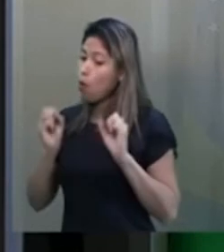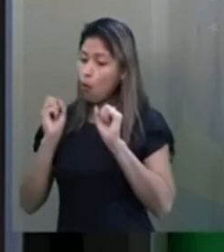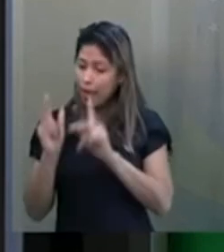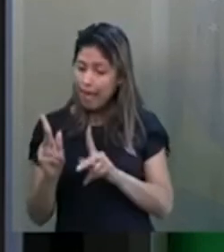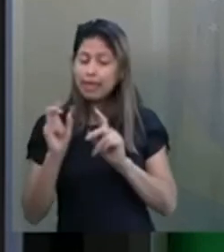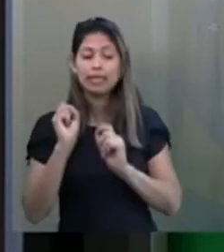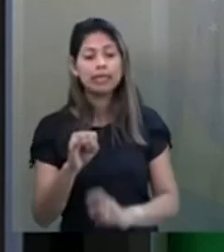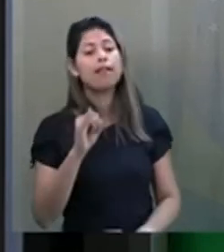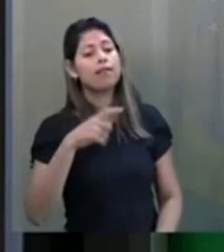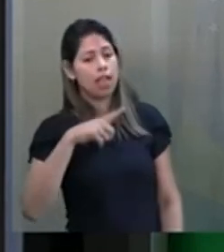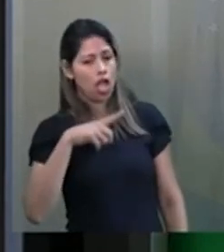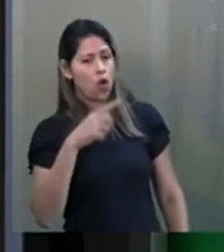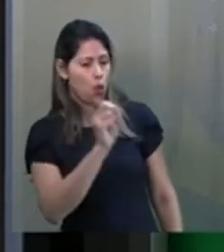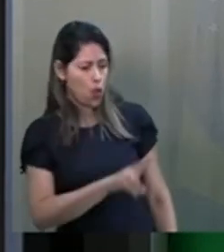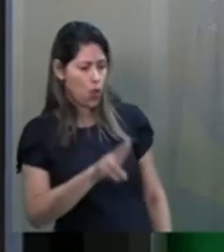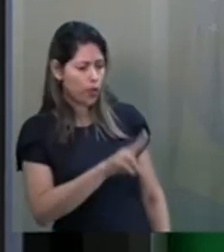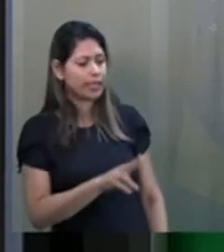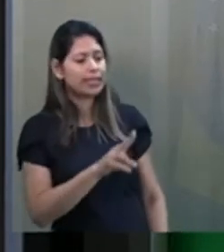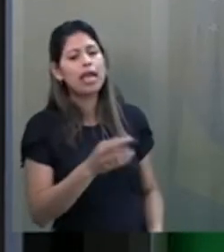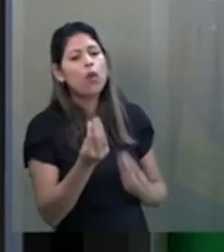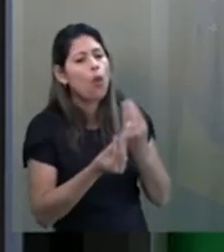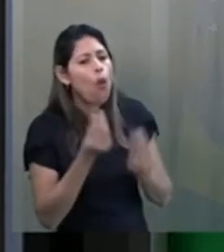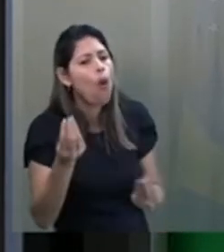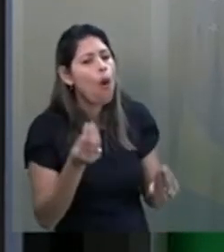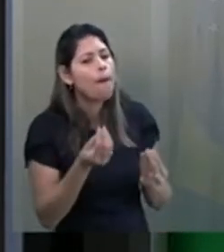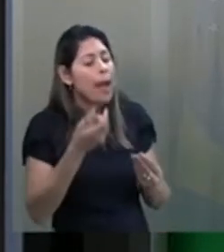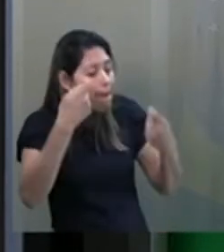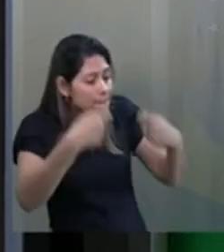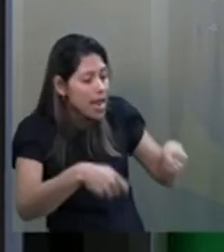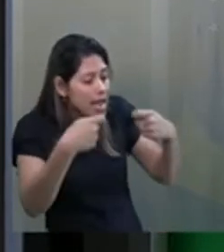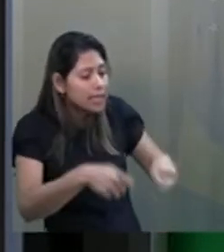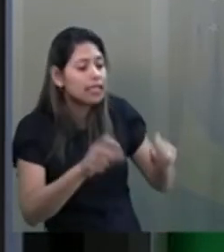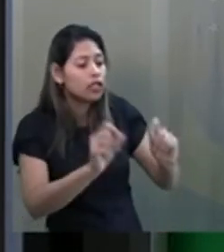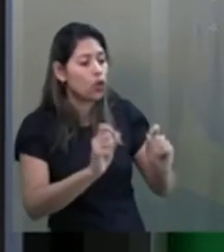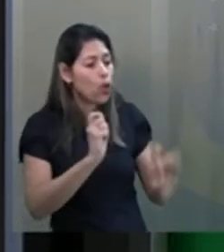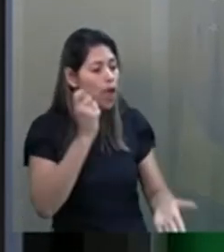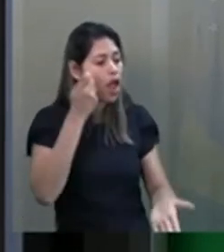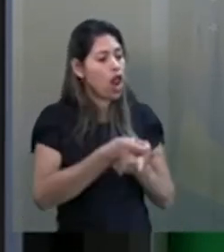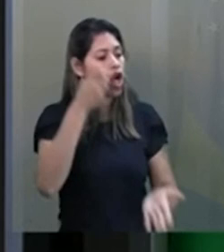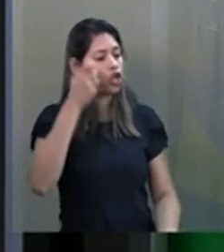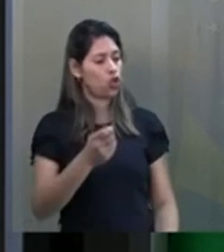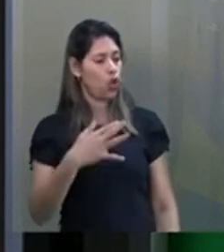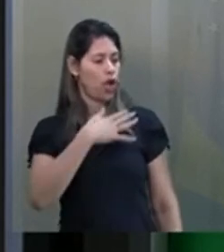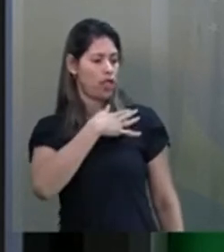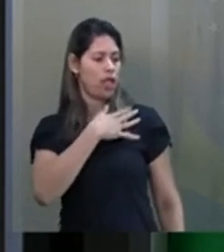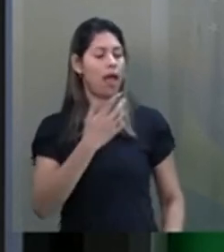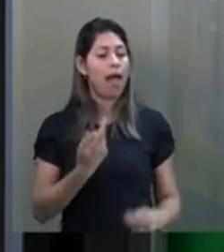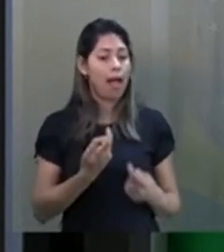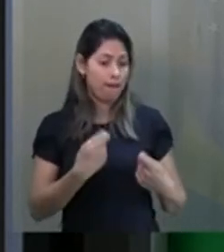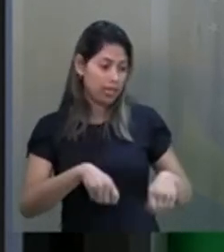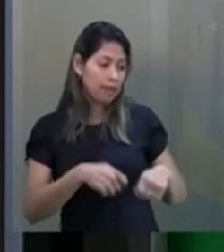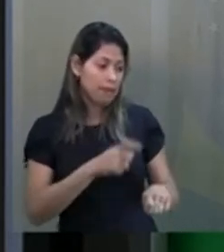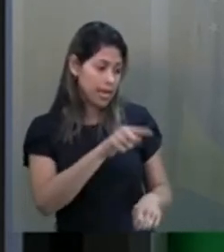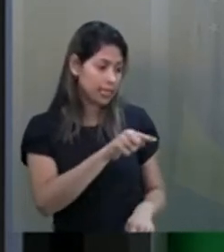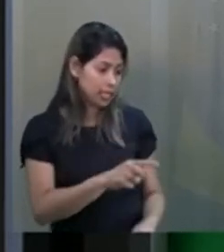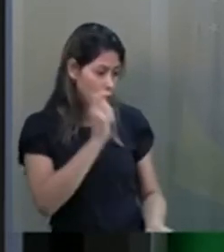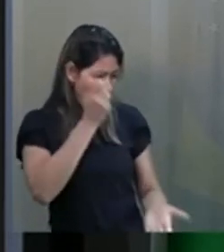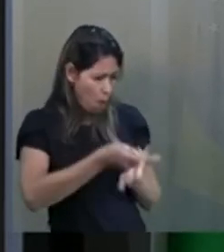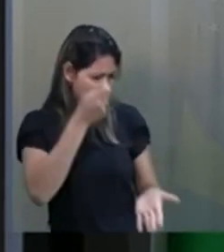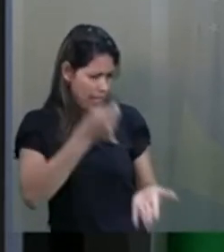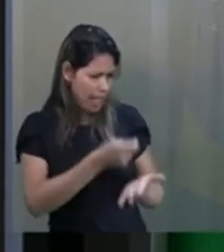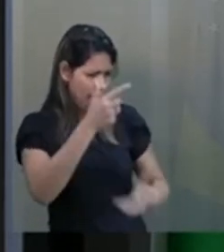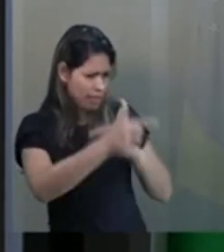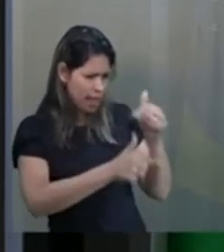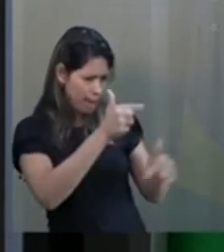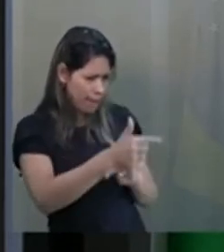preço, se você estatiza os meios de produção, necessariamente você precisa de uma ditadura. Porque ou você vai precisar obrigar a pessoa a trabalhar em algo que ela não quer,